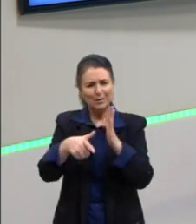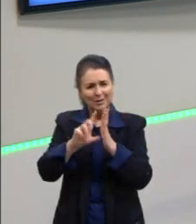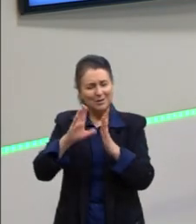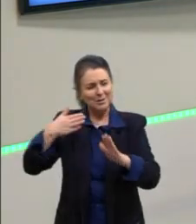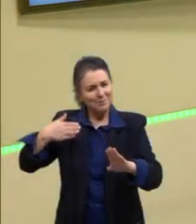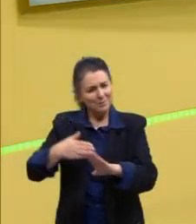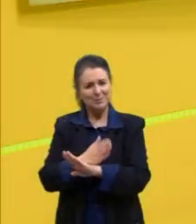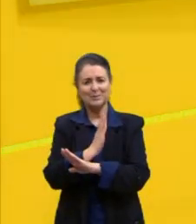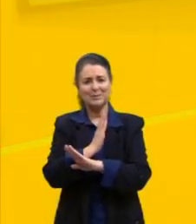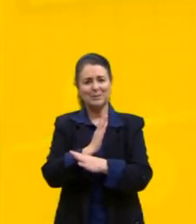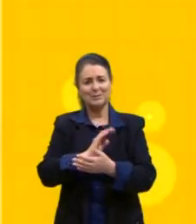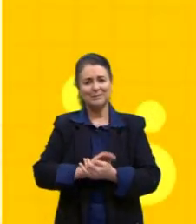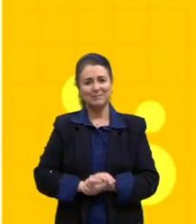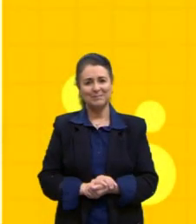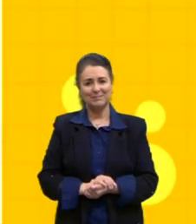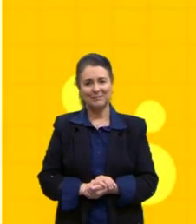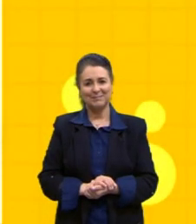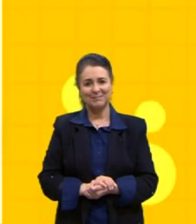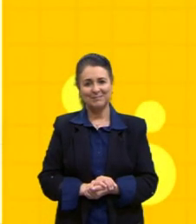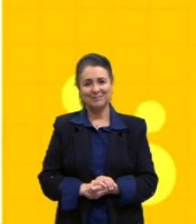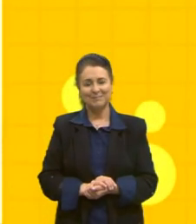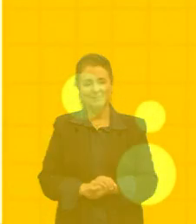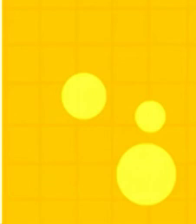passar. Tchau,